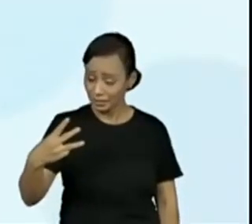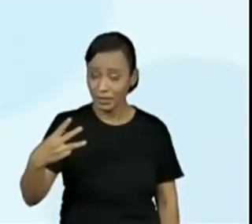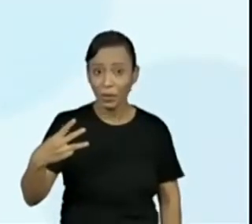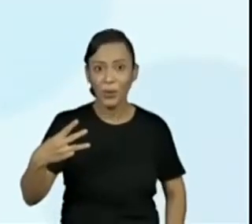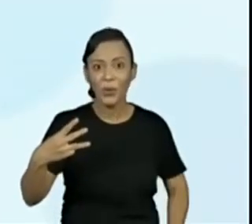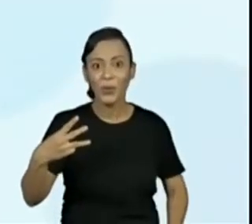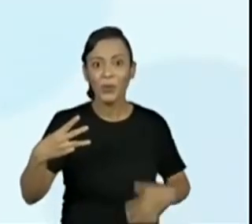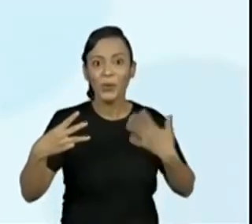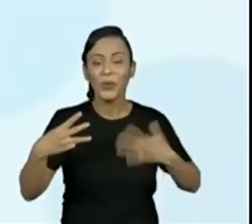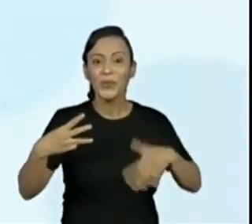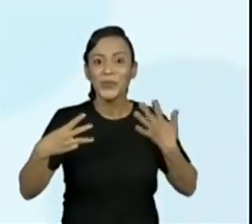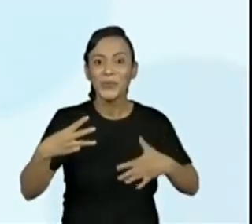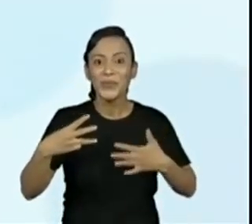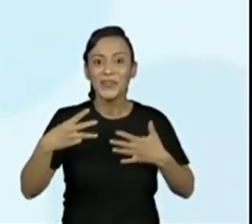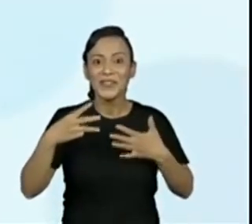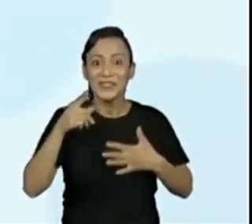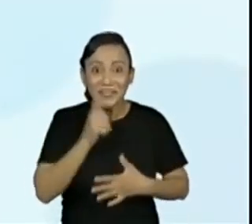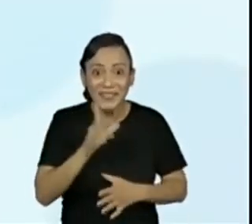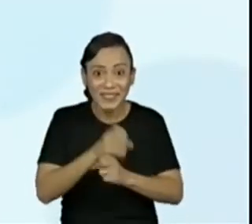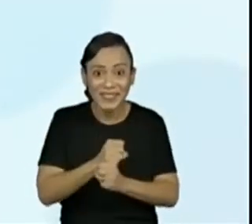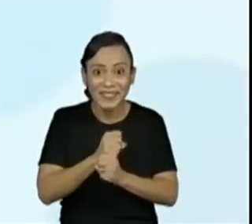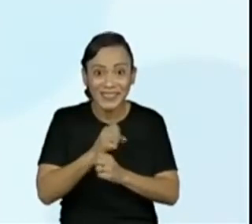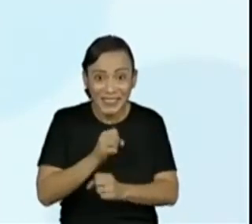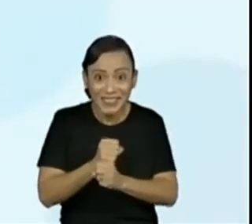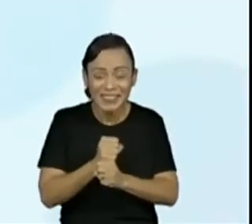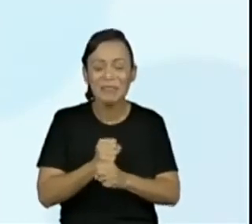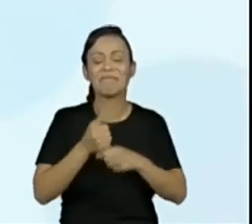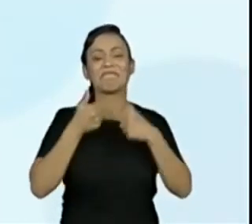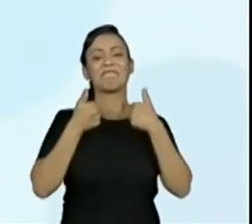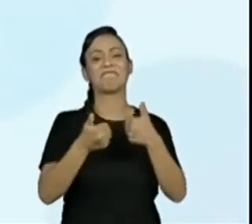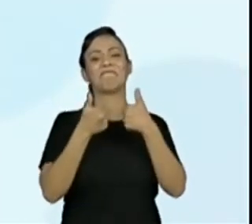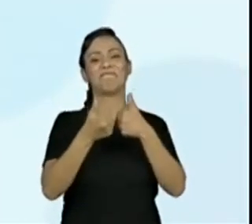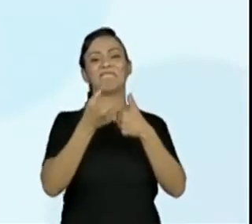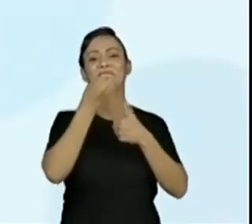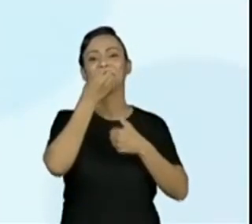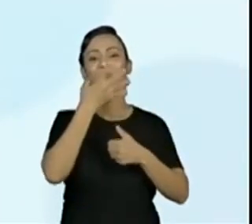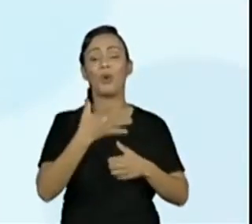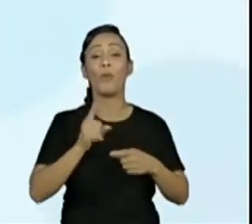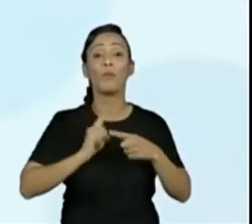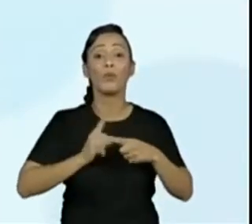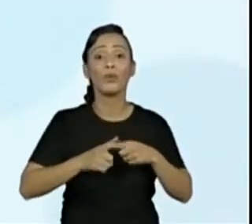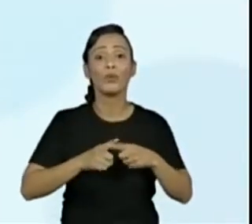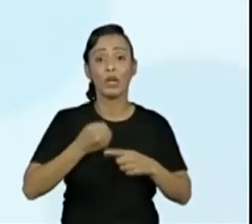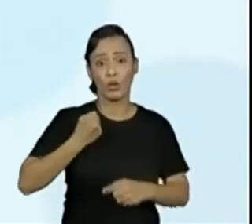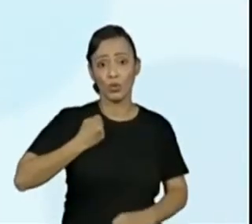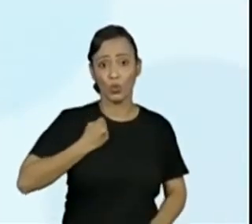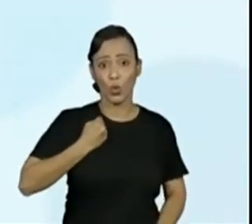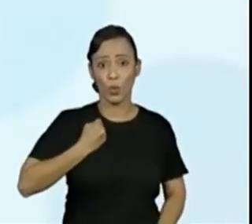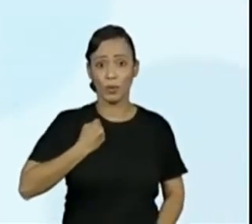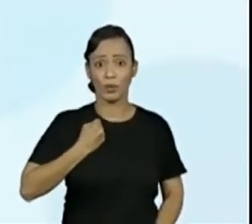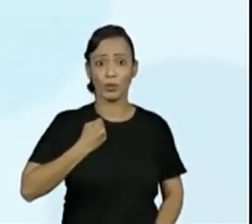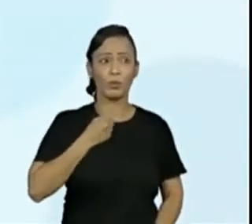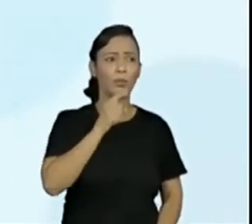certo? Deu certo. Deu certo. Eu me apoiei no quadro numérico. Não nos números do quadro numérico.